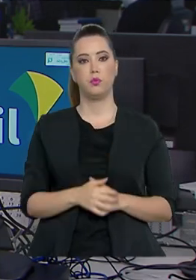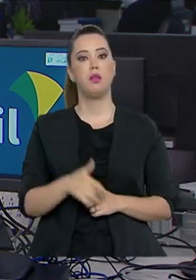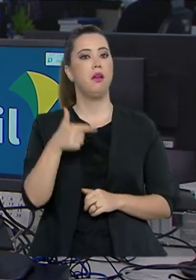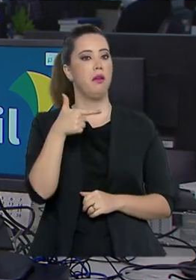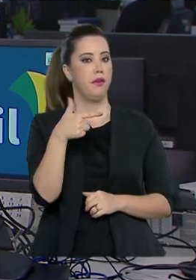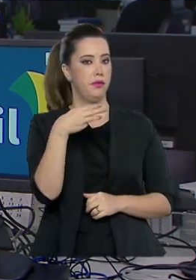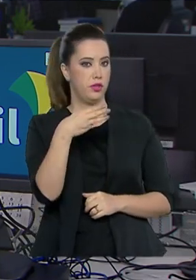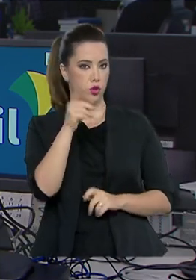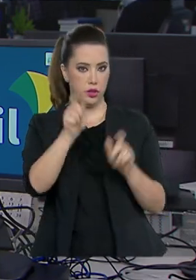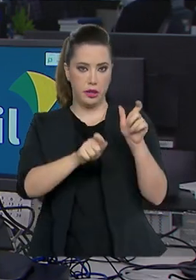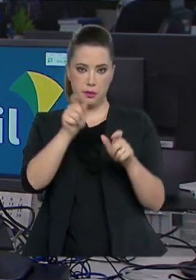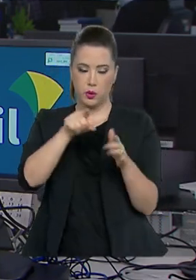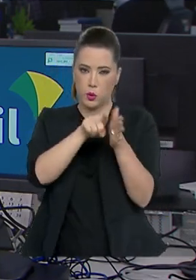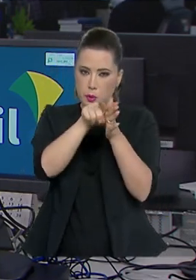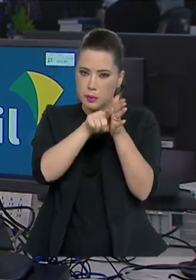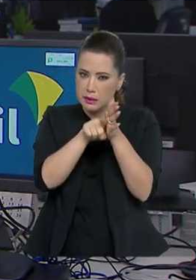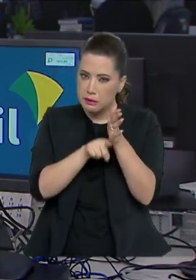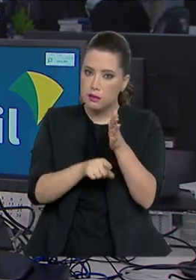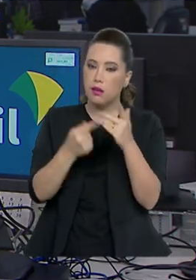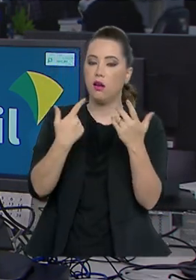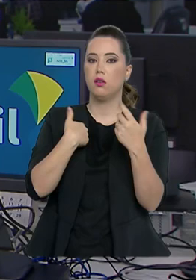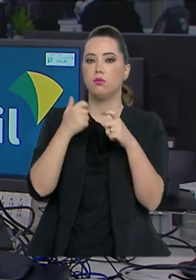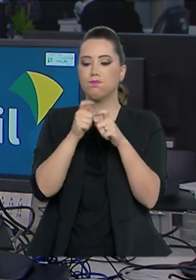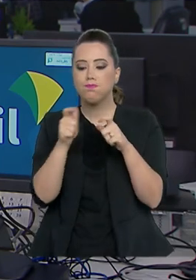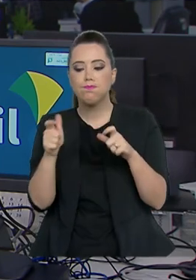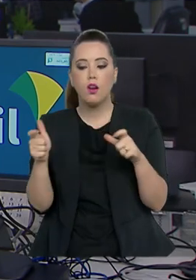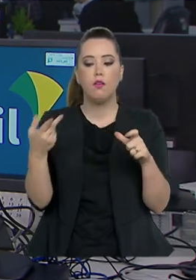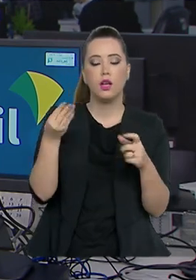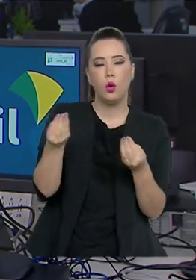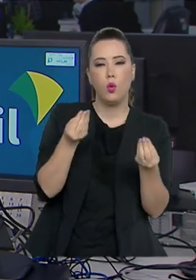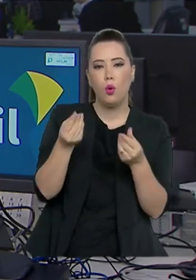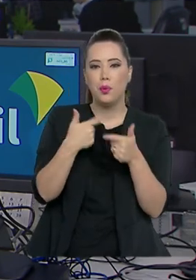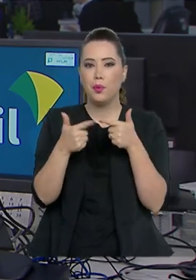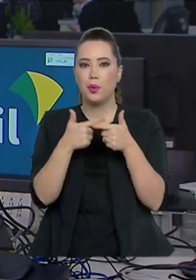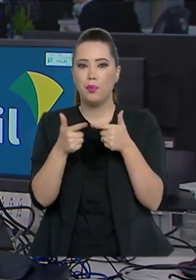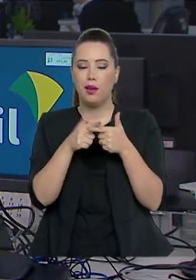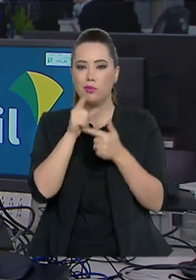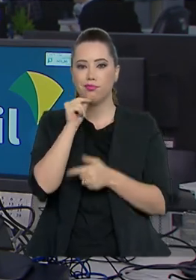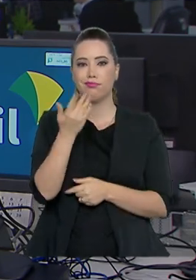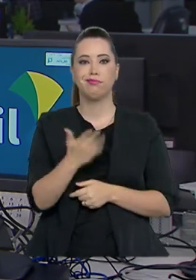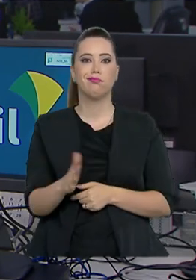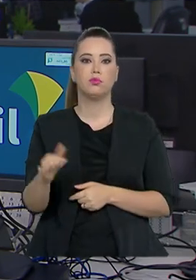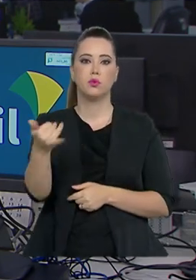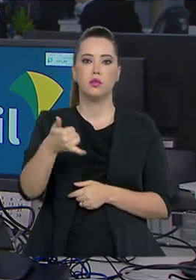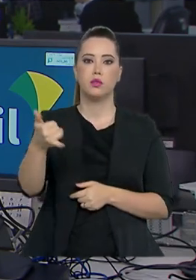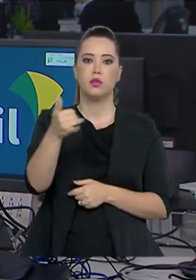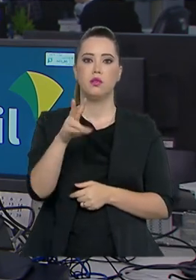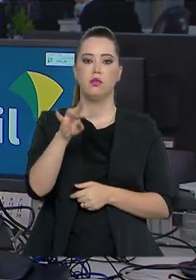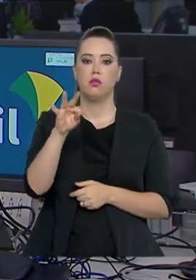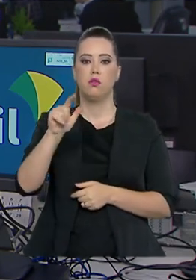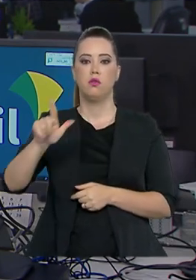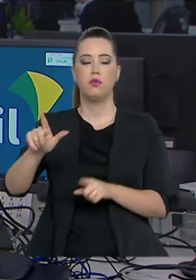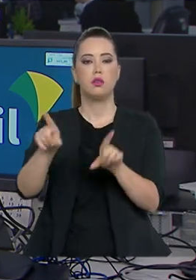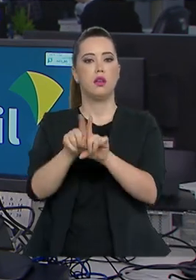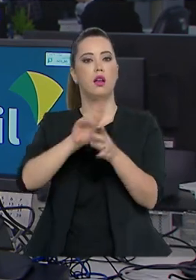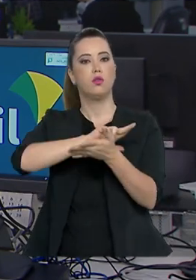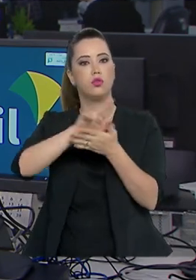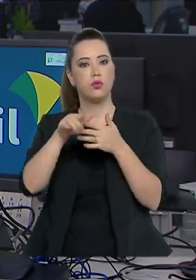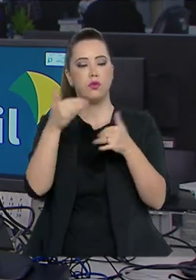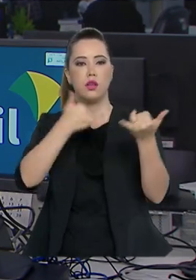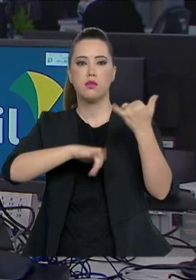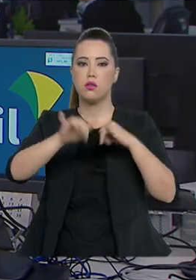23 pesquisadores vão avaliar a extensão das manchas que atingiu o litoral. O Vital de Oliveira tem vários